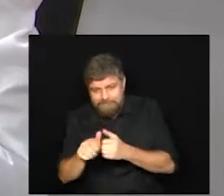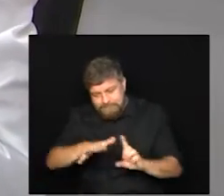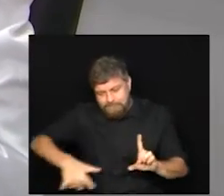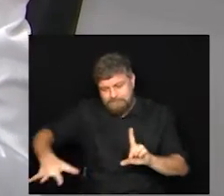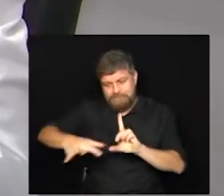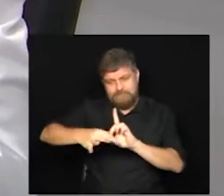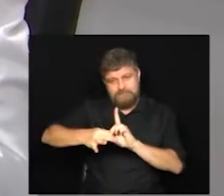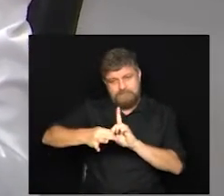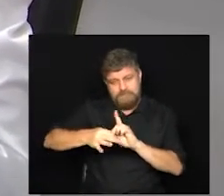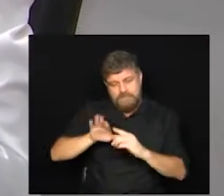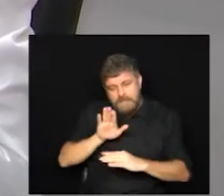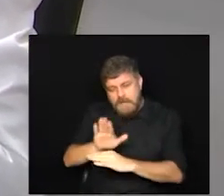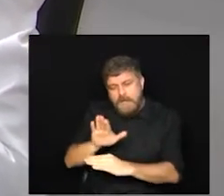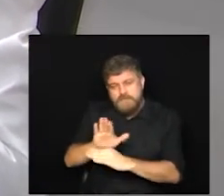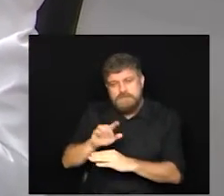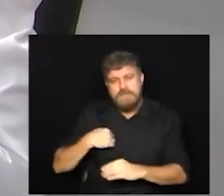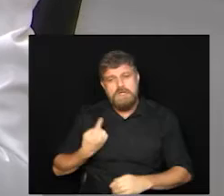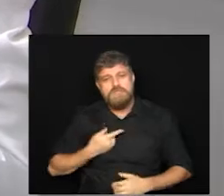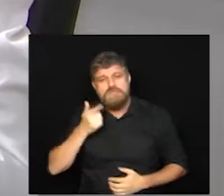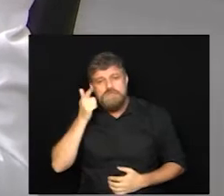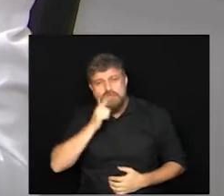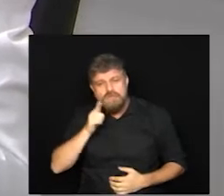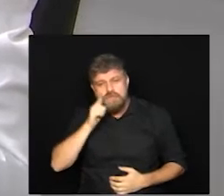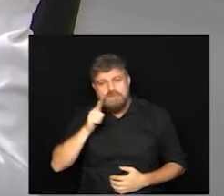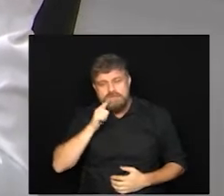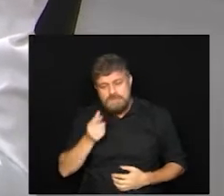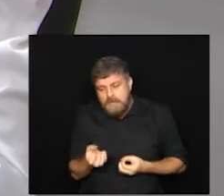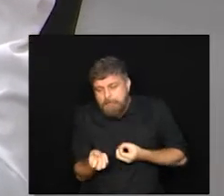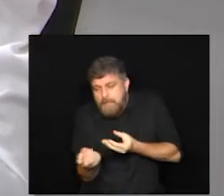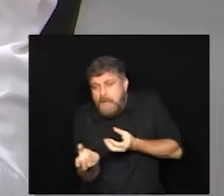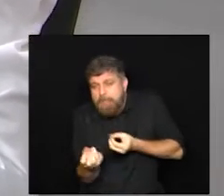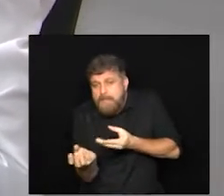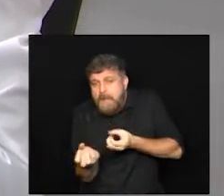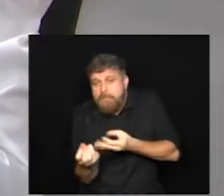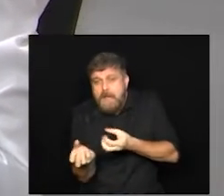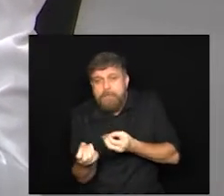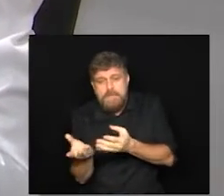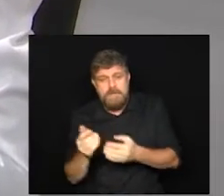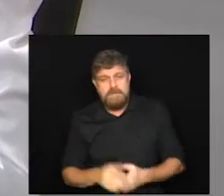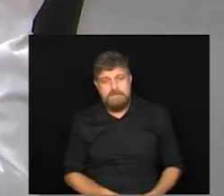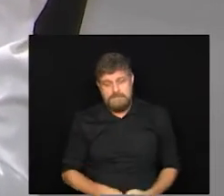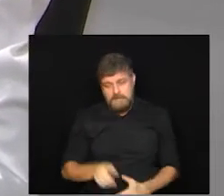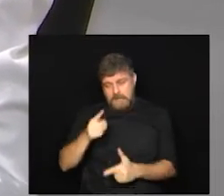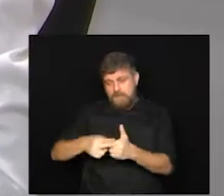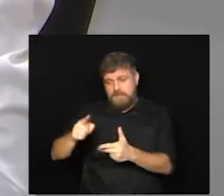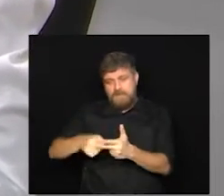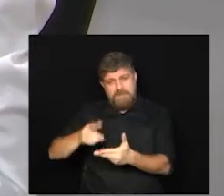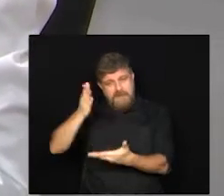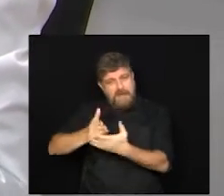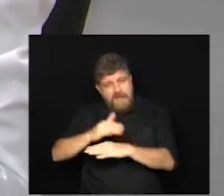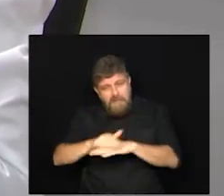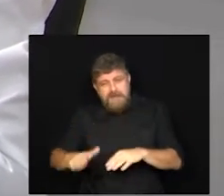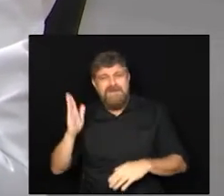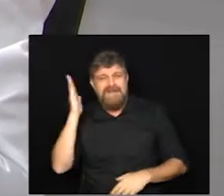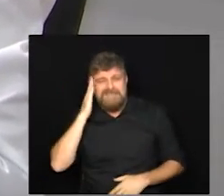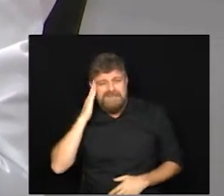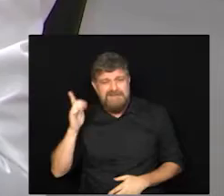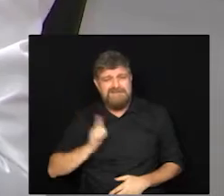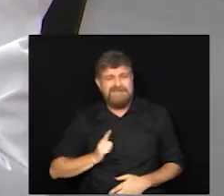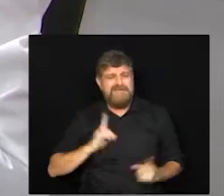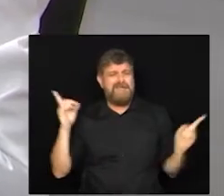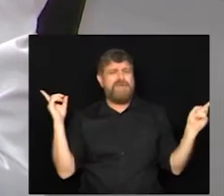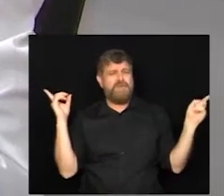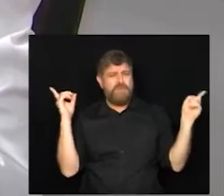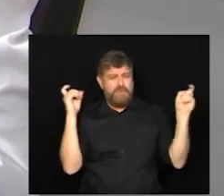para que a gente possa dar informações e que seja solucionado o problema. Sabemos que é um problema muito